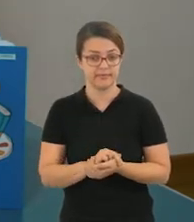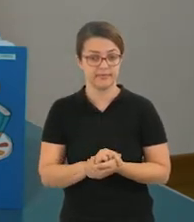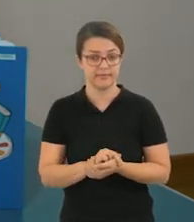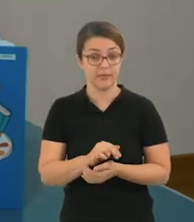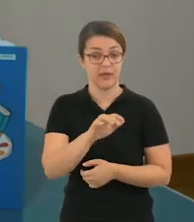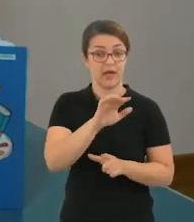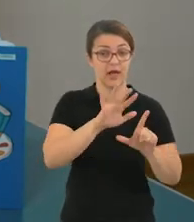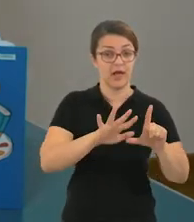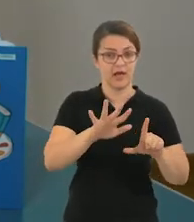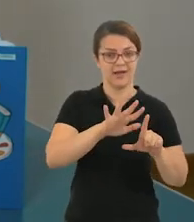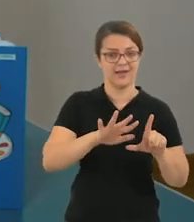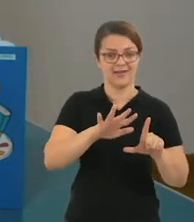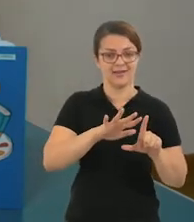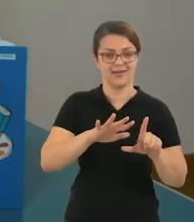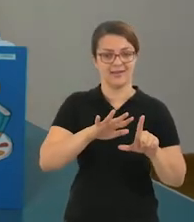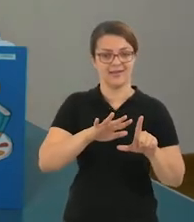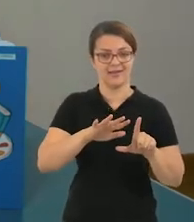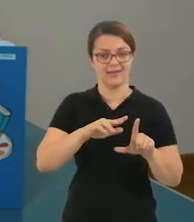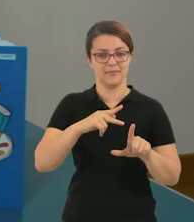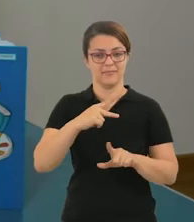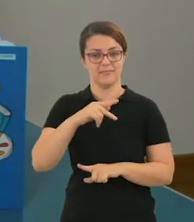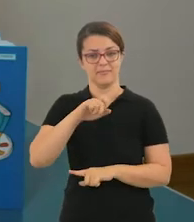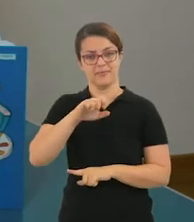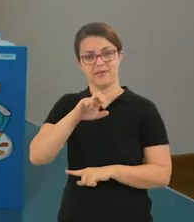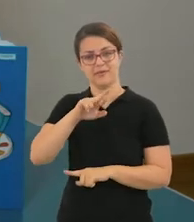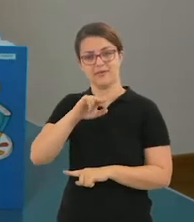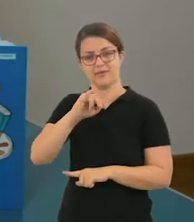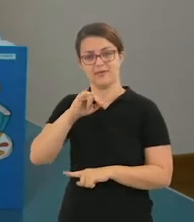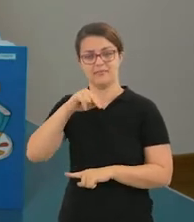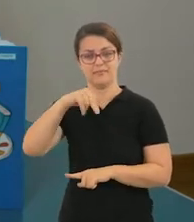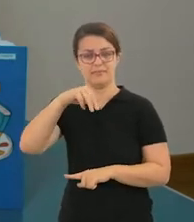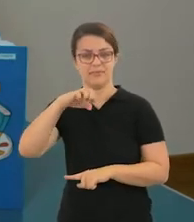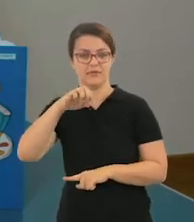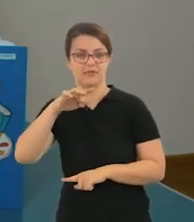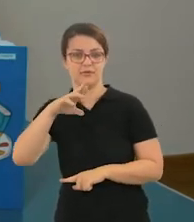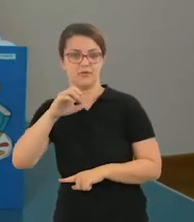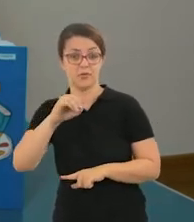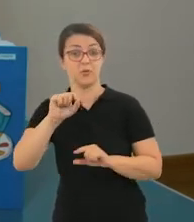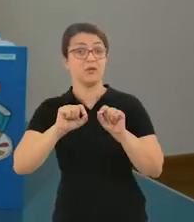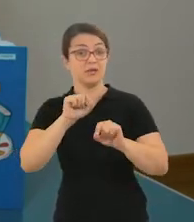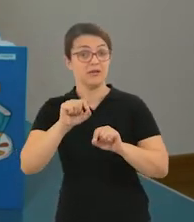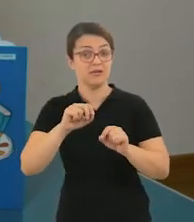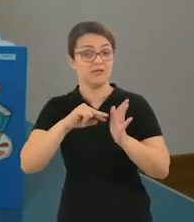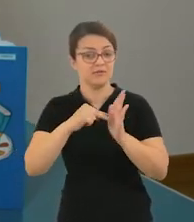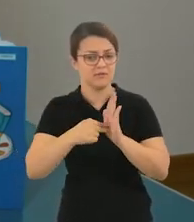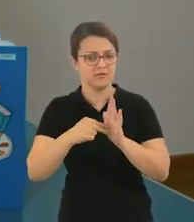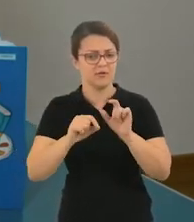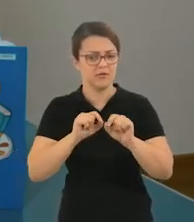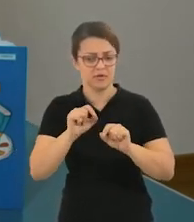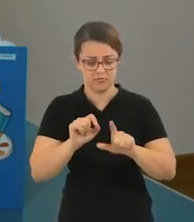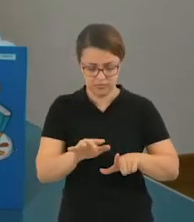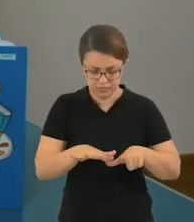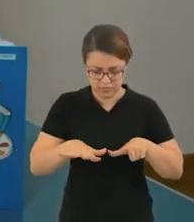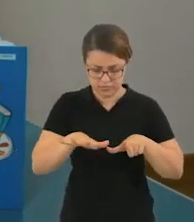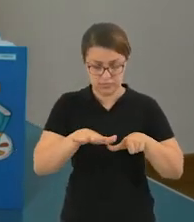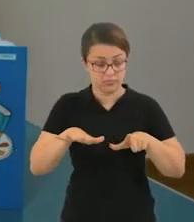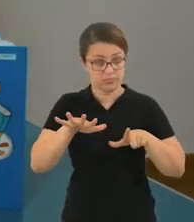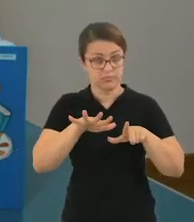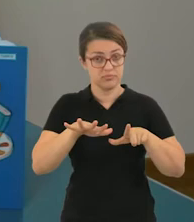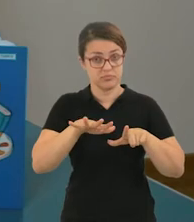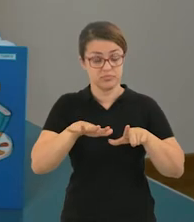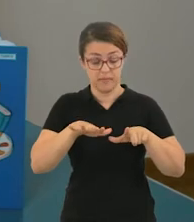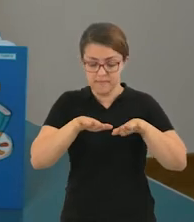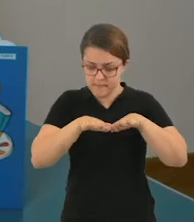perímetro, tá? Lembrando que área e perímetro é aquela parte que estuda o cálculo de uma superfície de um